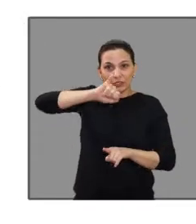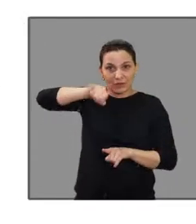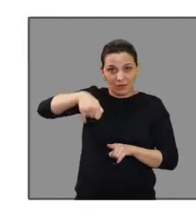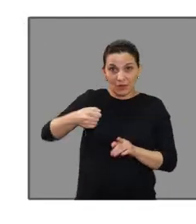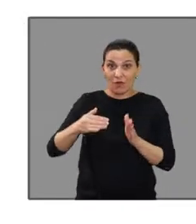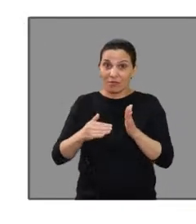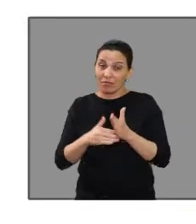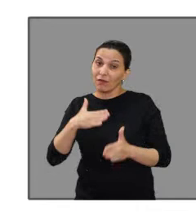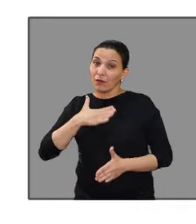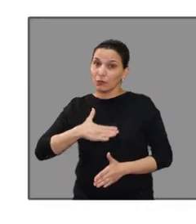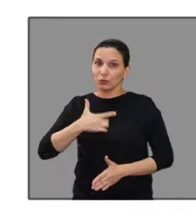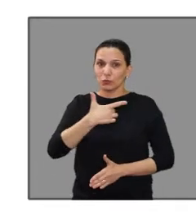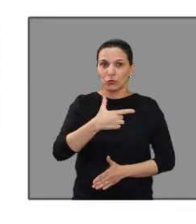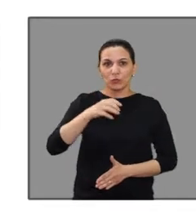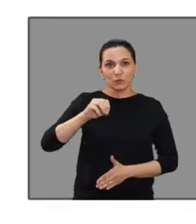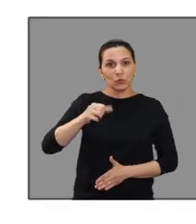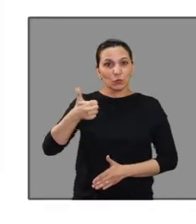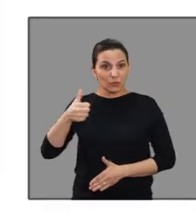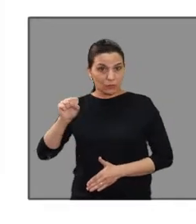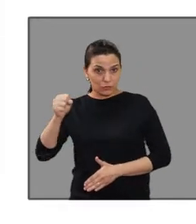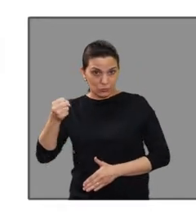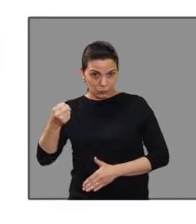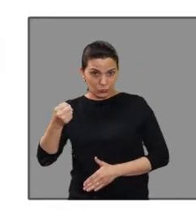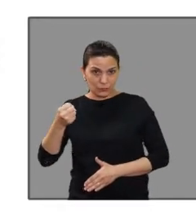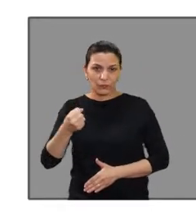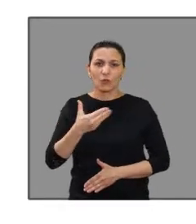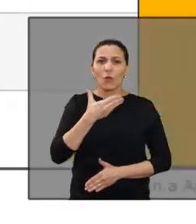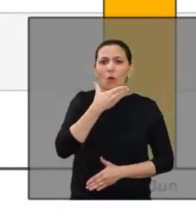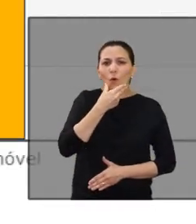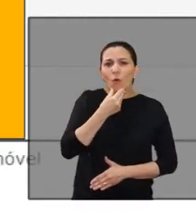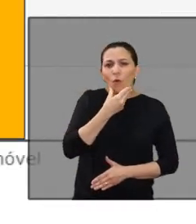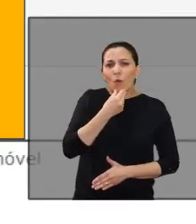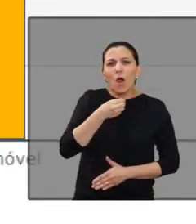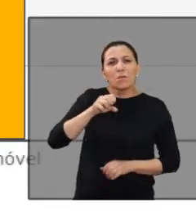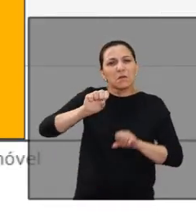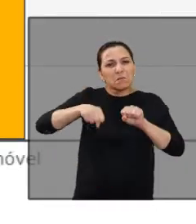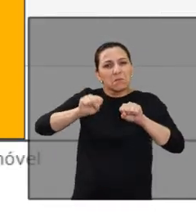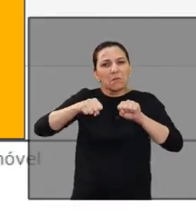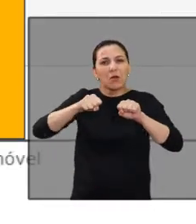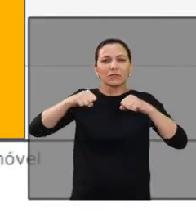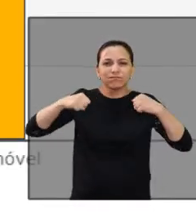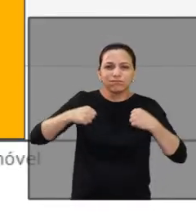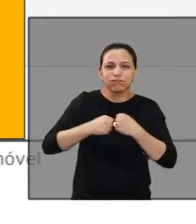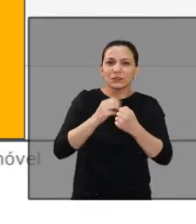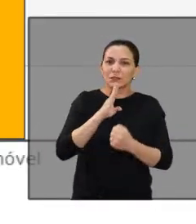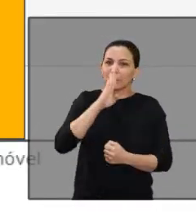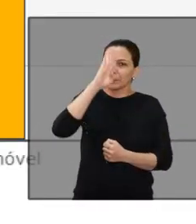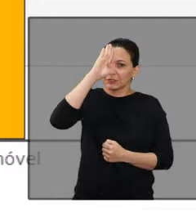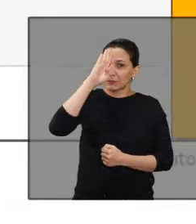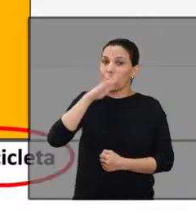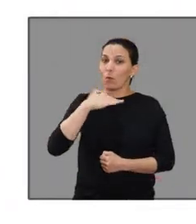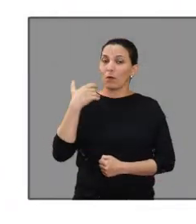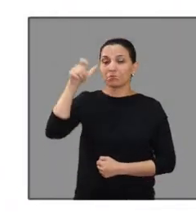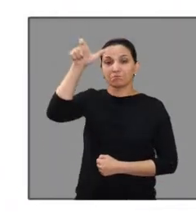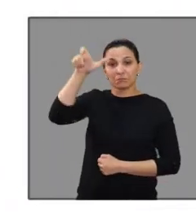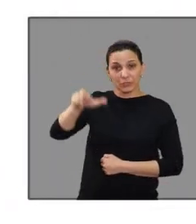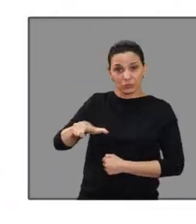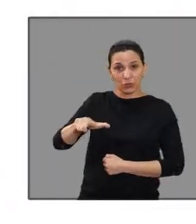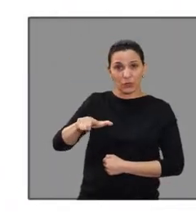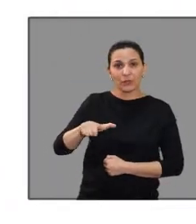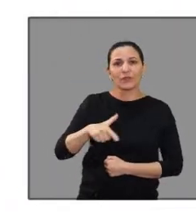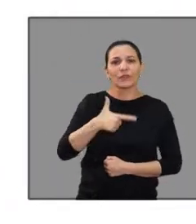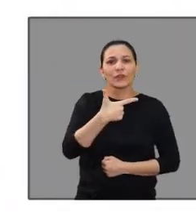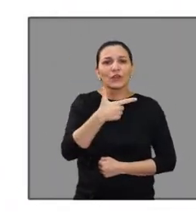29 mortes em decorrência de acidentes de trânsito. A maioria das vítimas é motociclista e do